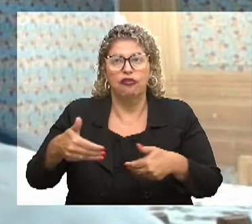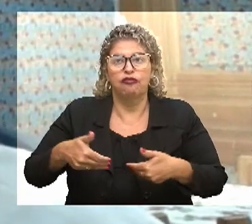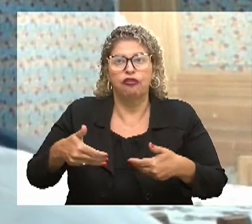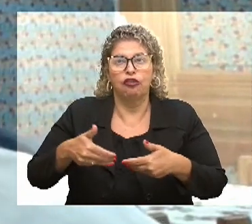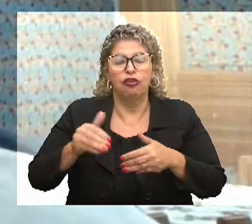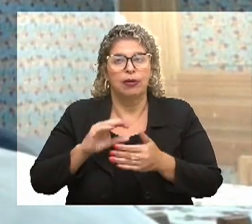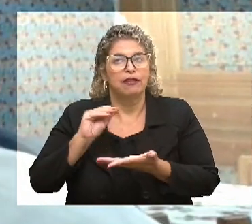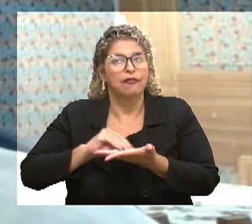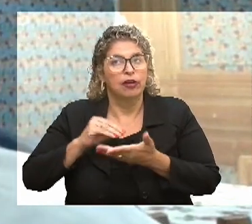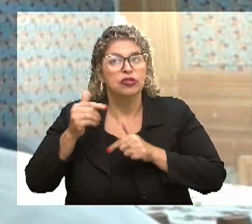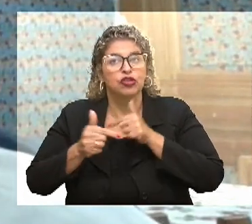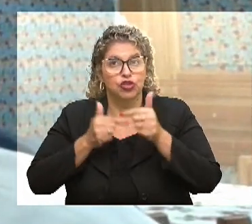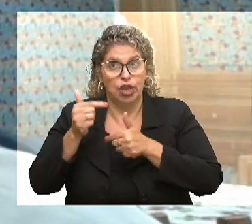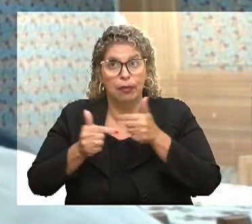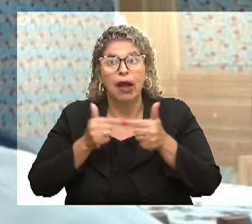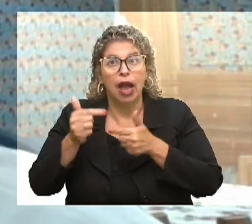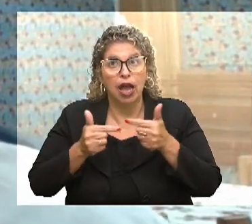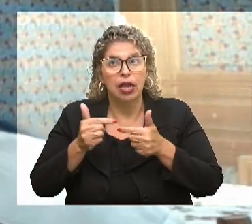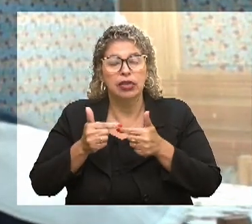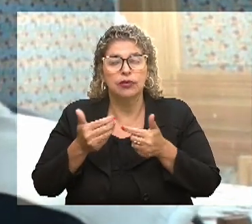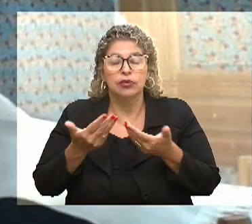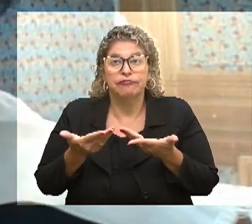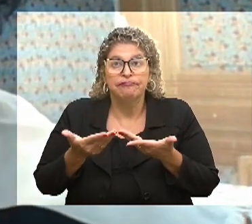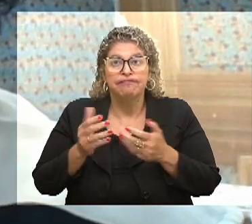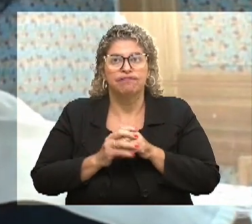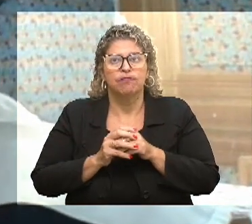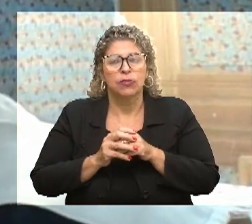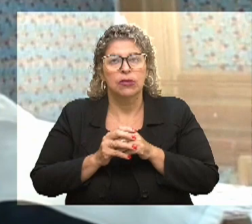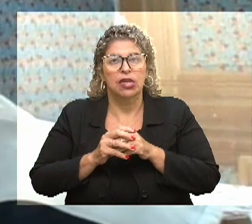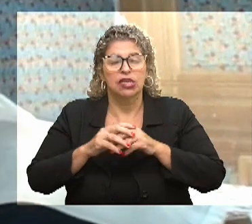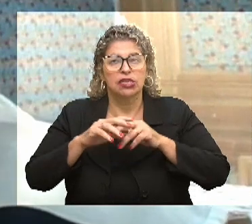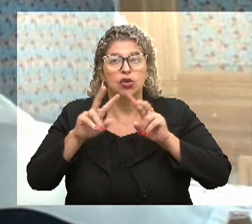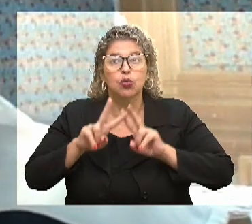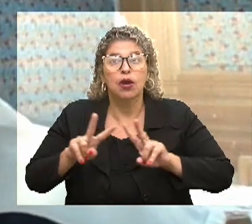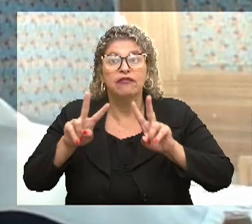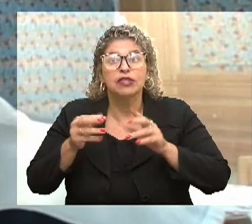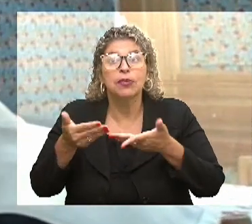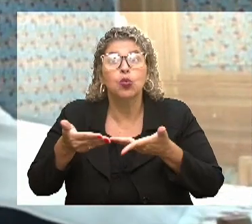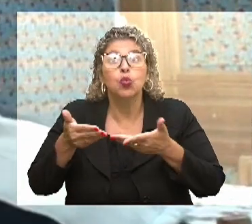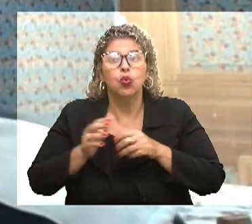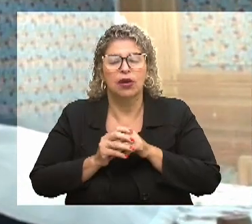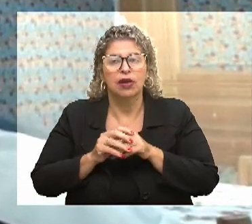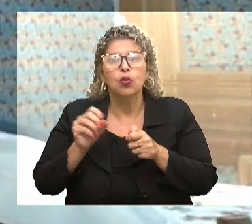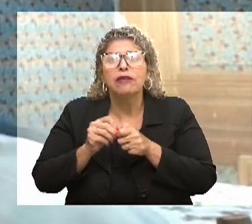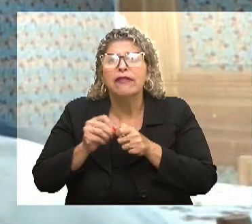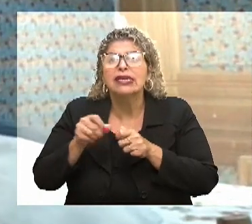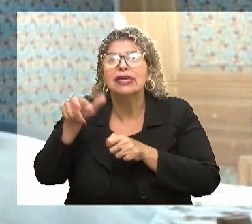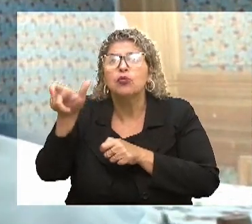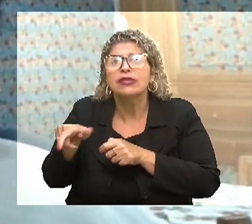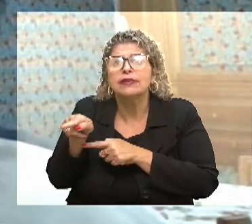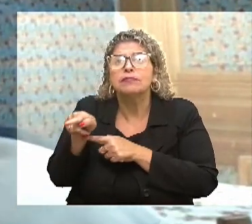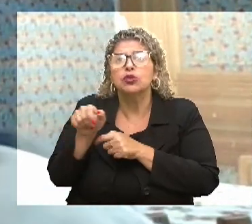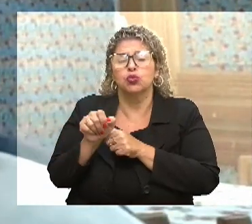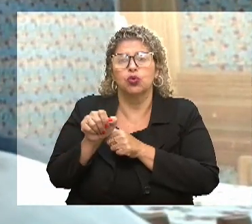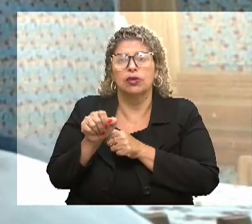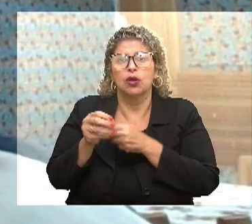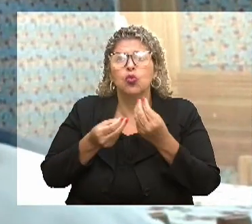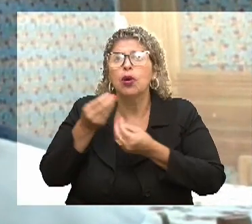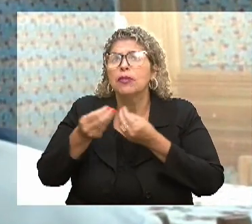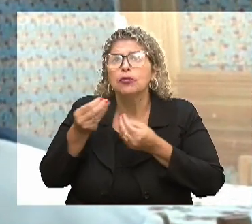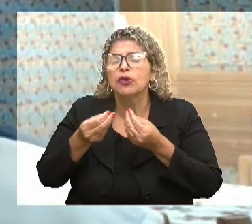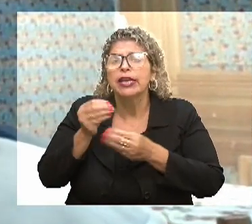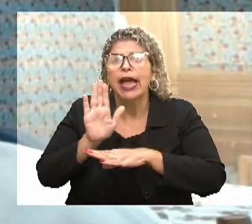e isso nos trouxe uma visibilidade assim, o fazer com essas pessoas? Como nós poderíamos